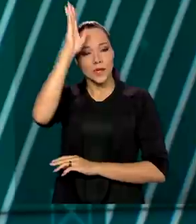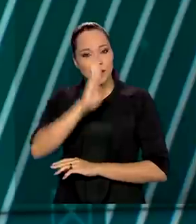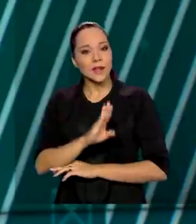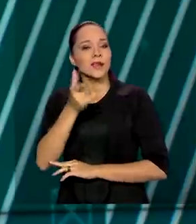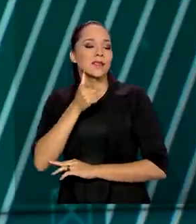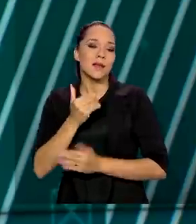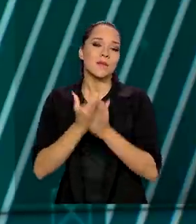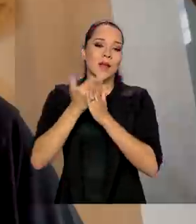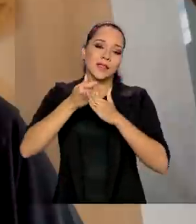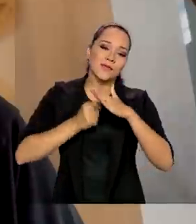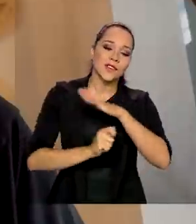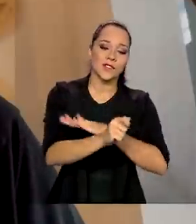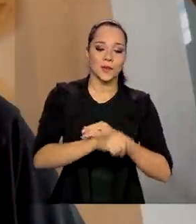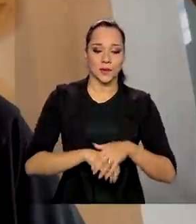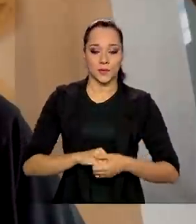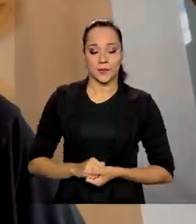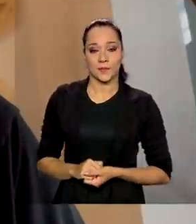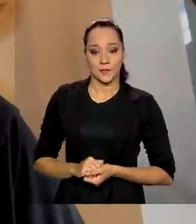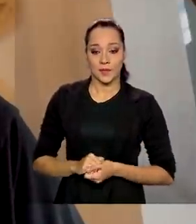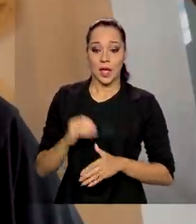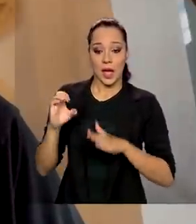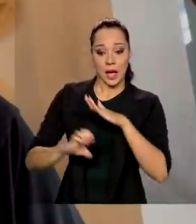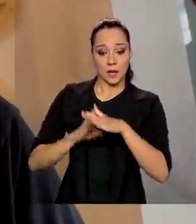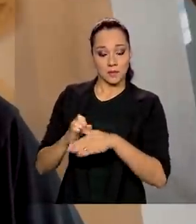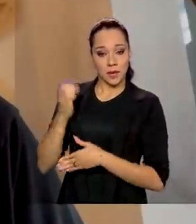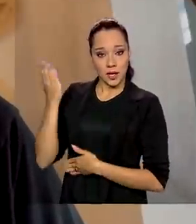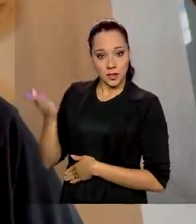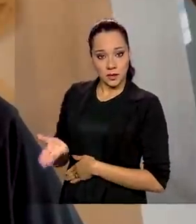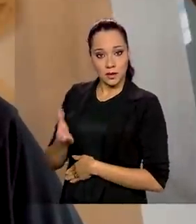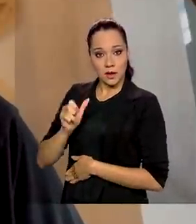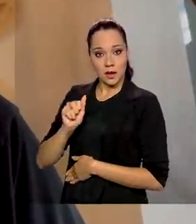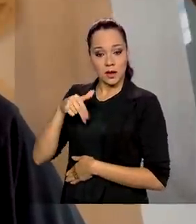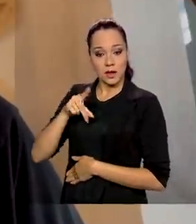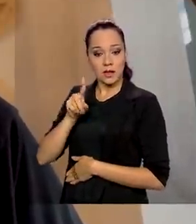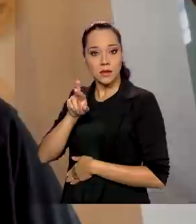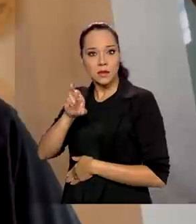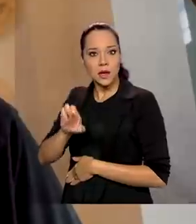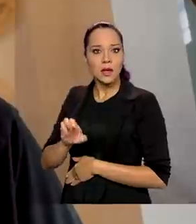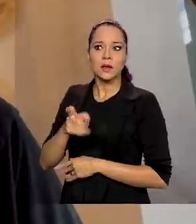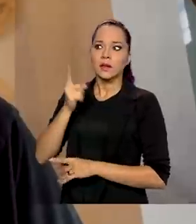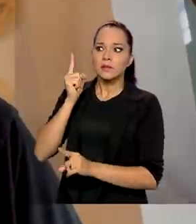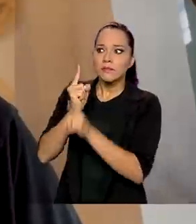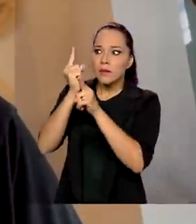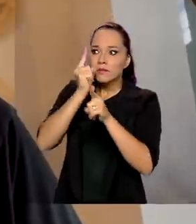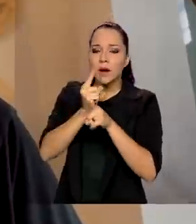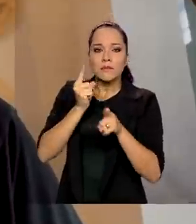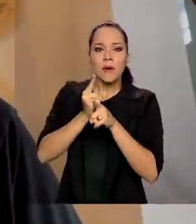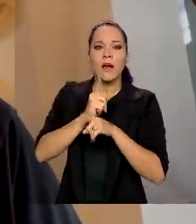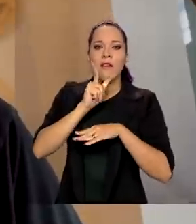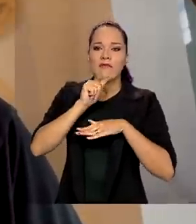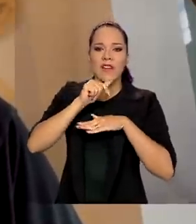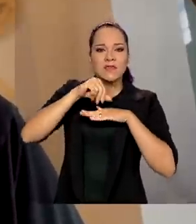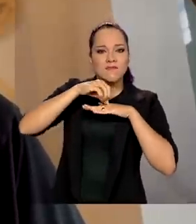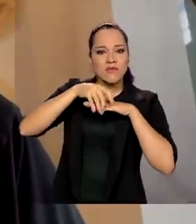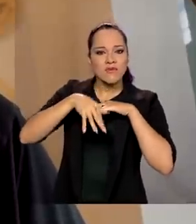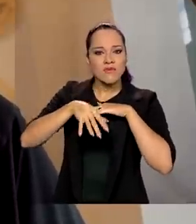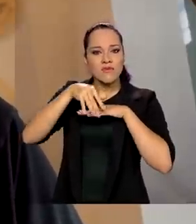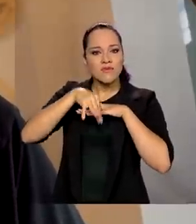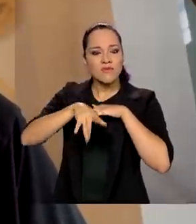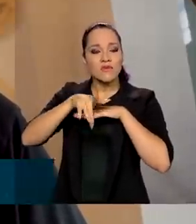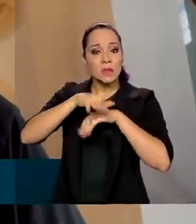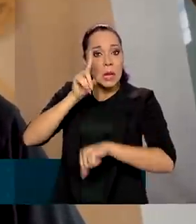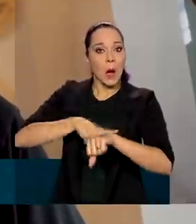investimentos. A empresa do André desenvolveu uma solução para detectar vazamentos em dutos em tempo real.